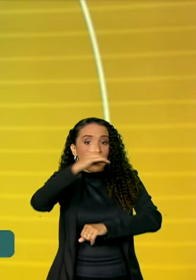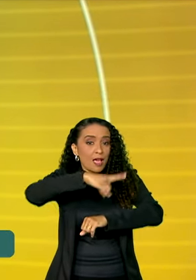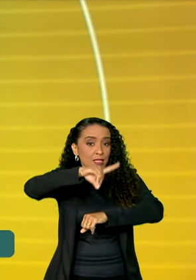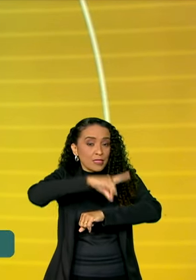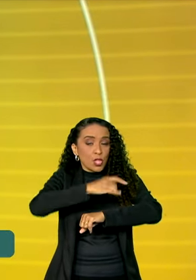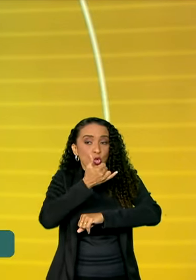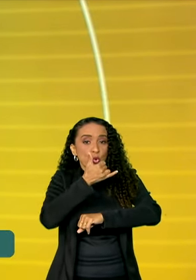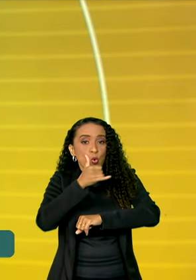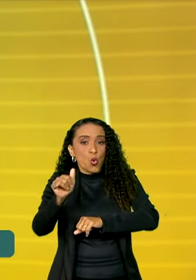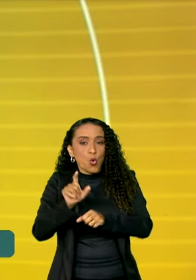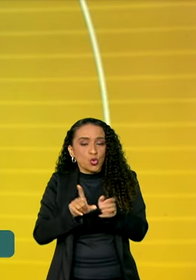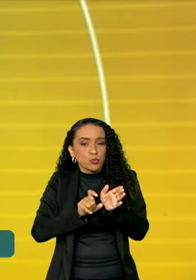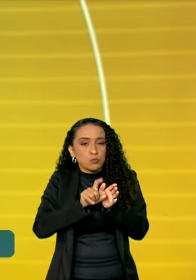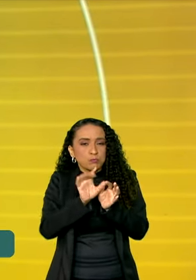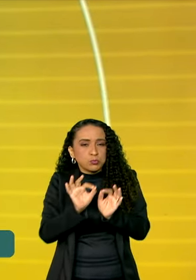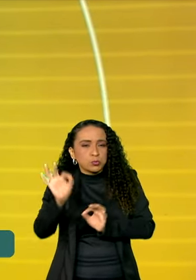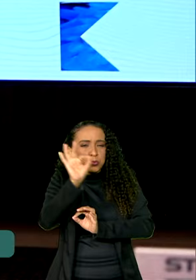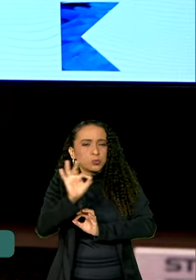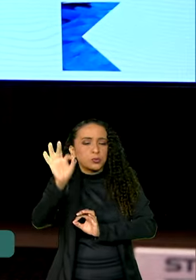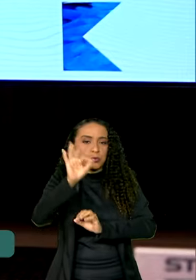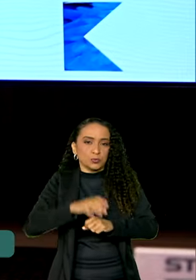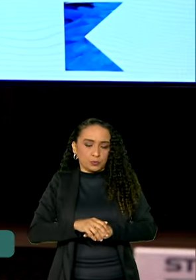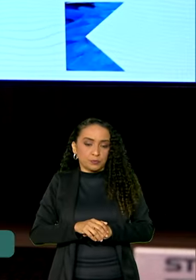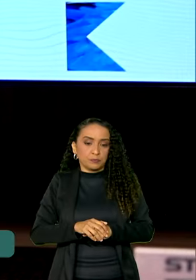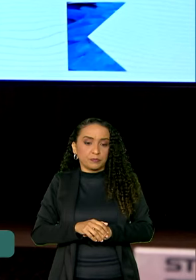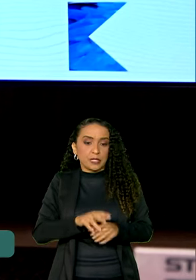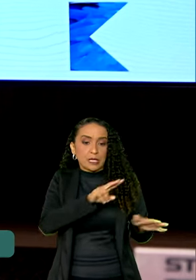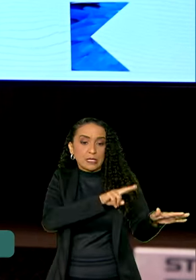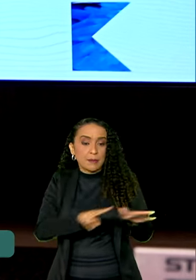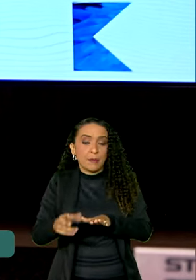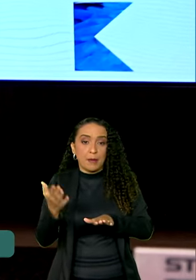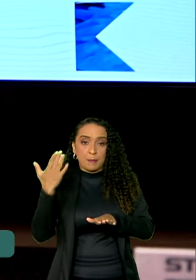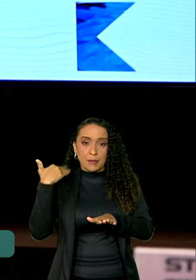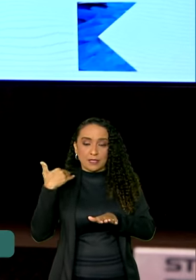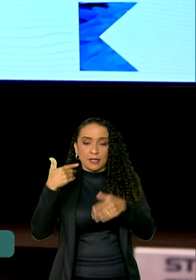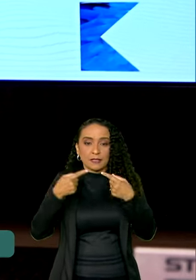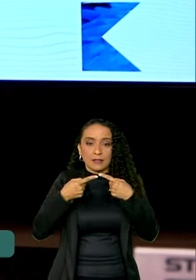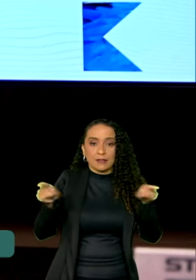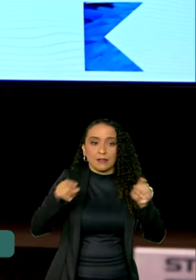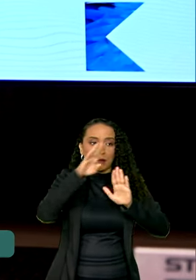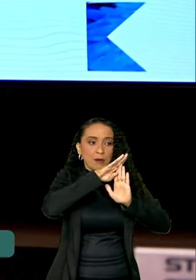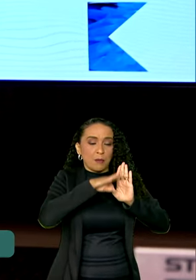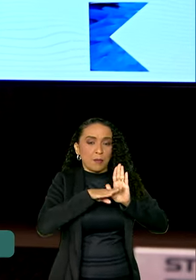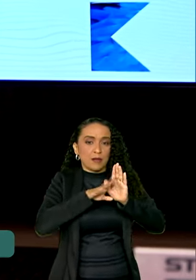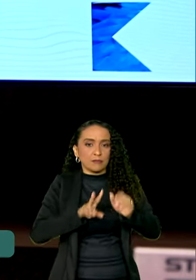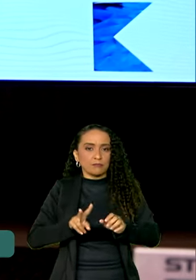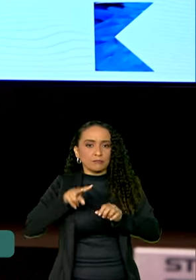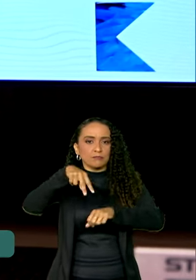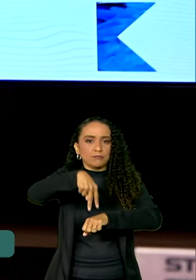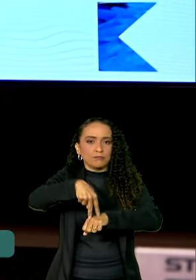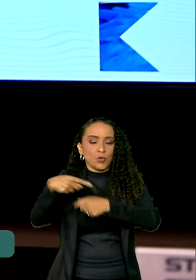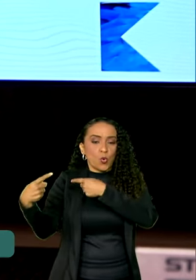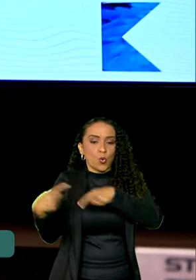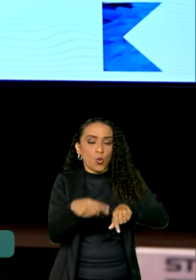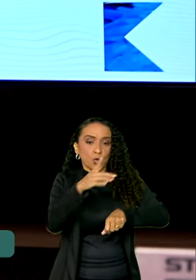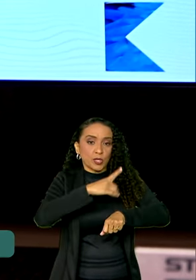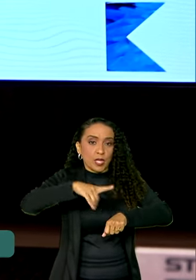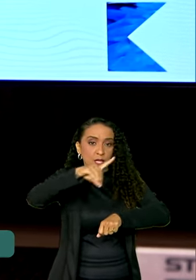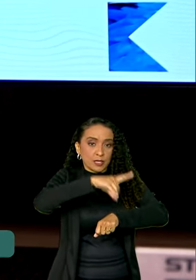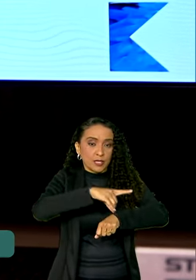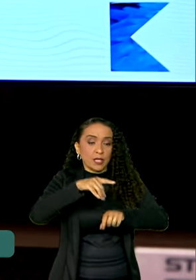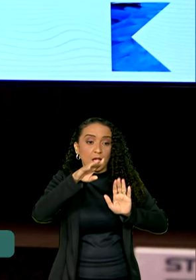dengue e outras arboviroses. Na semana passada, lançamos o plano de enfrentamento contra a dengue.